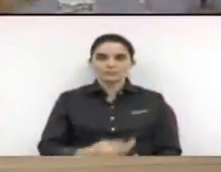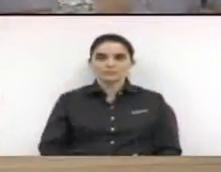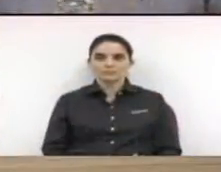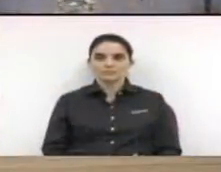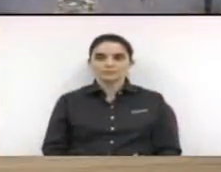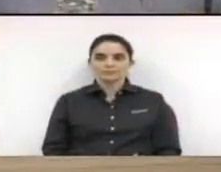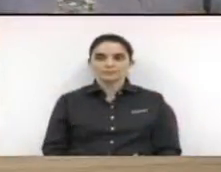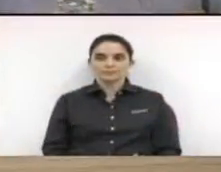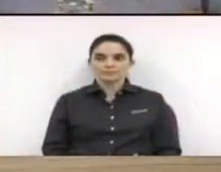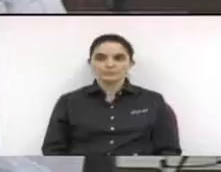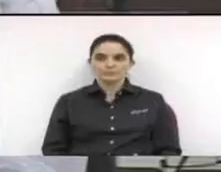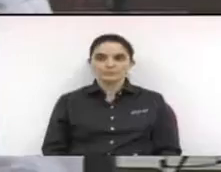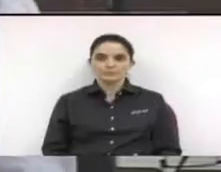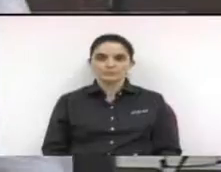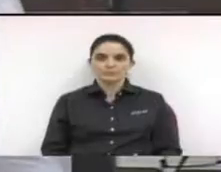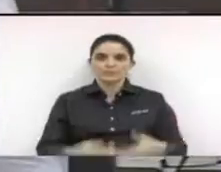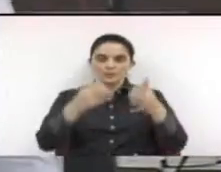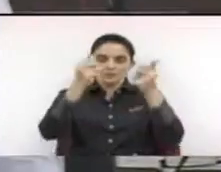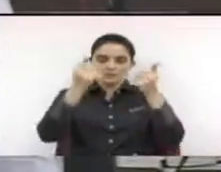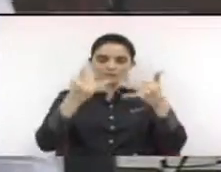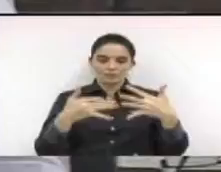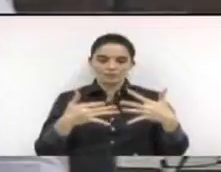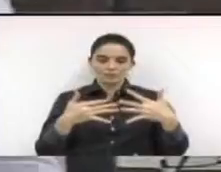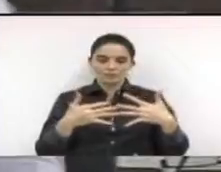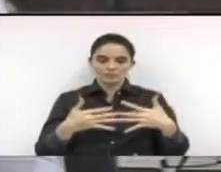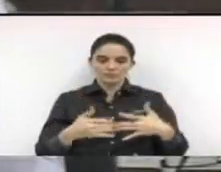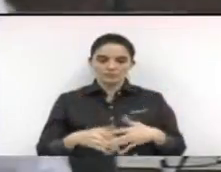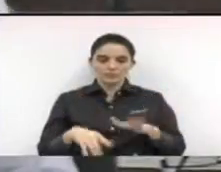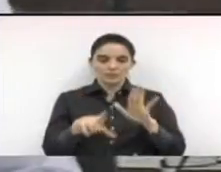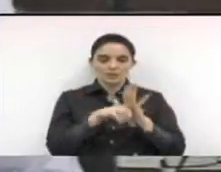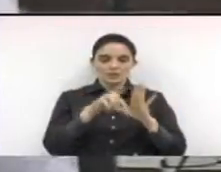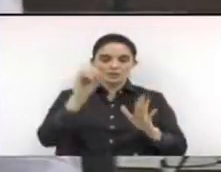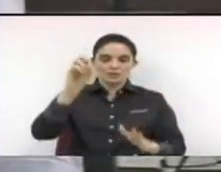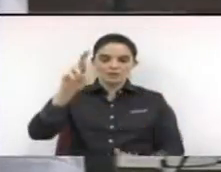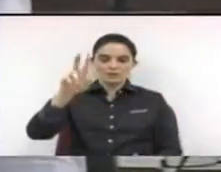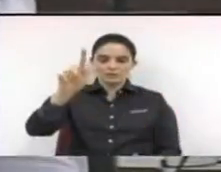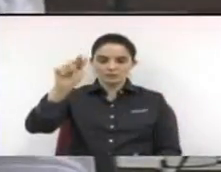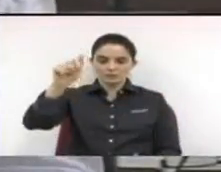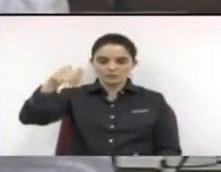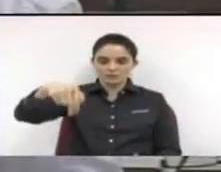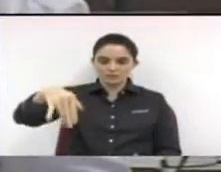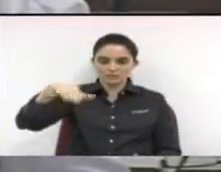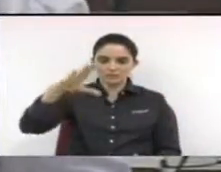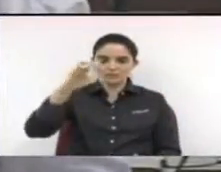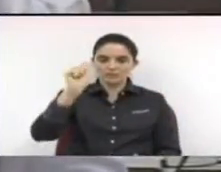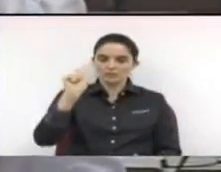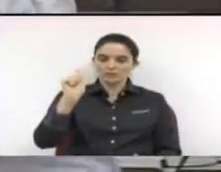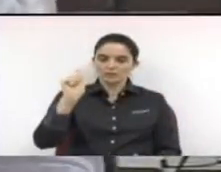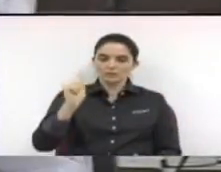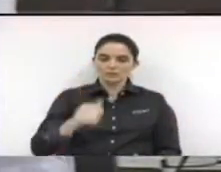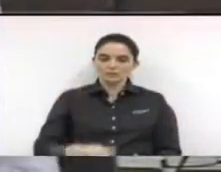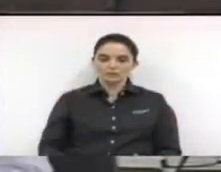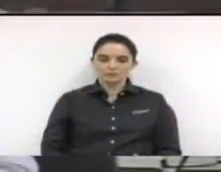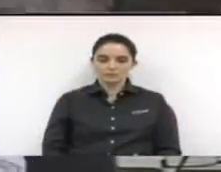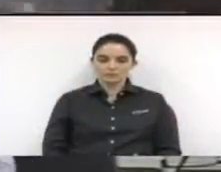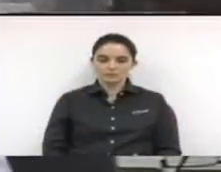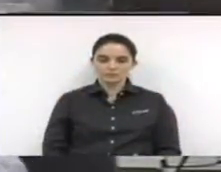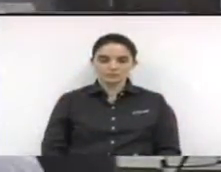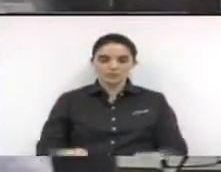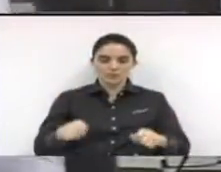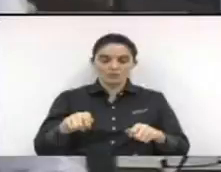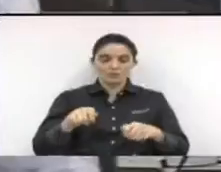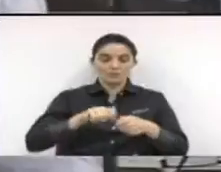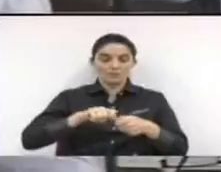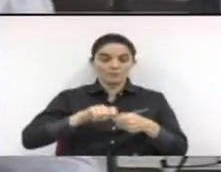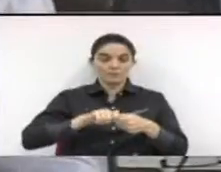ressaltar que esta emenda à lei orgânica, vem fortalecer o legislativo